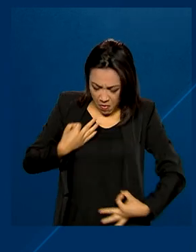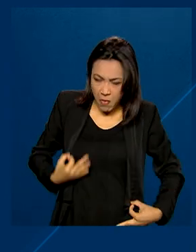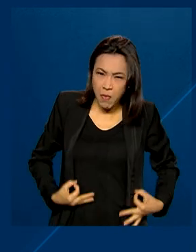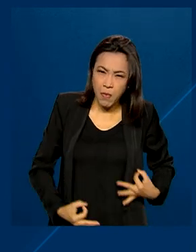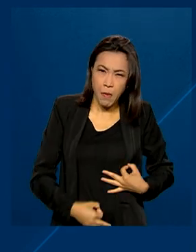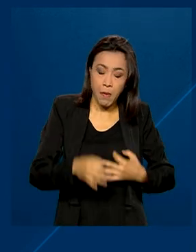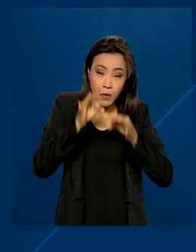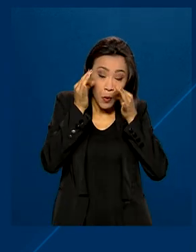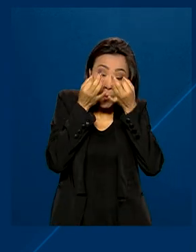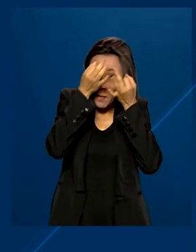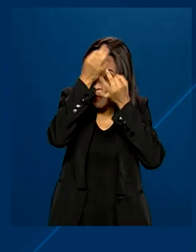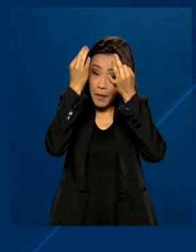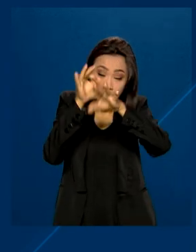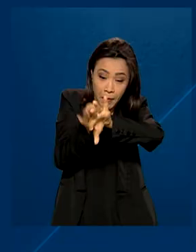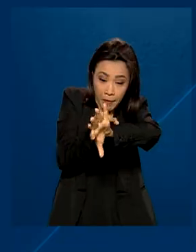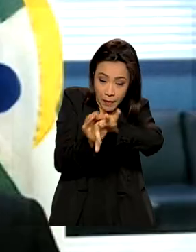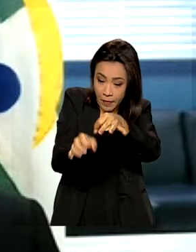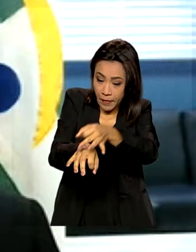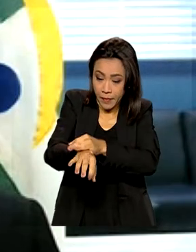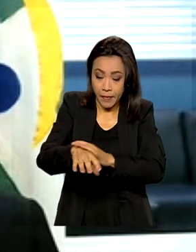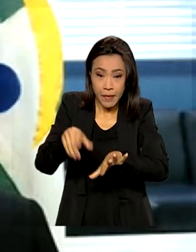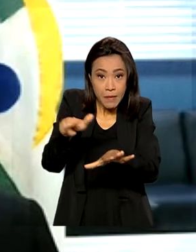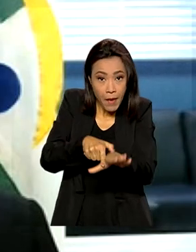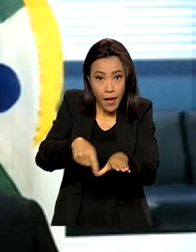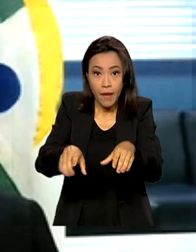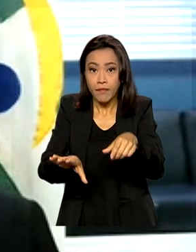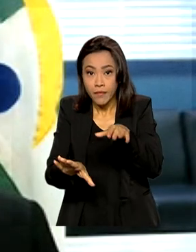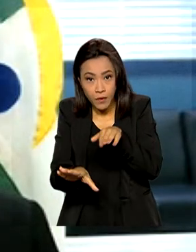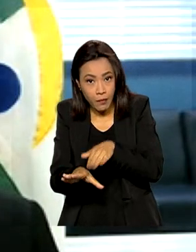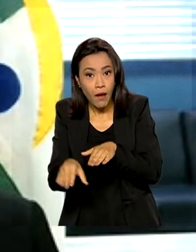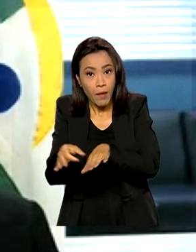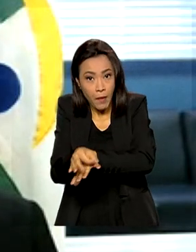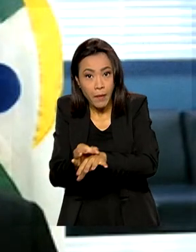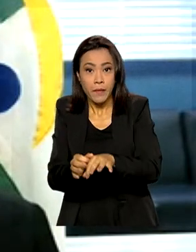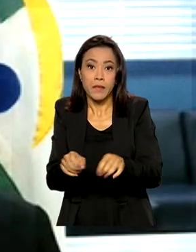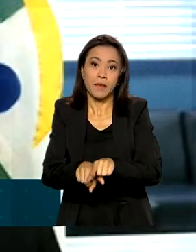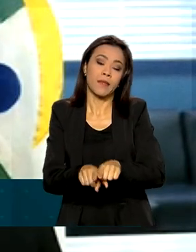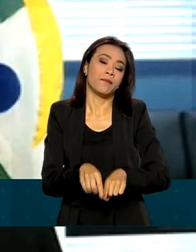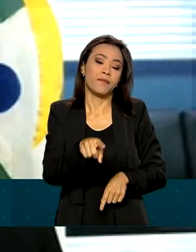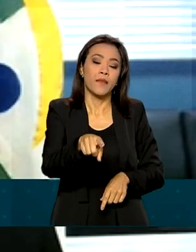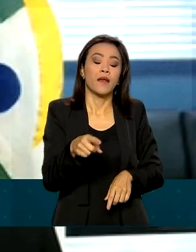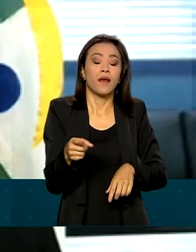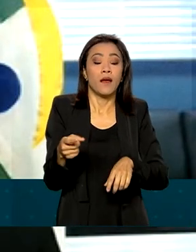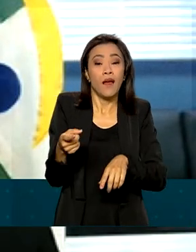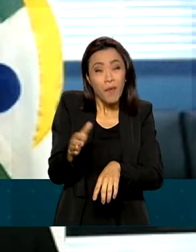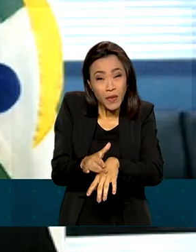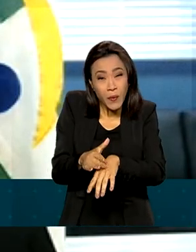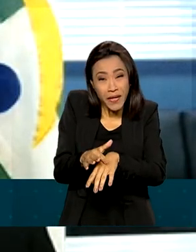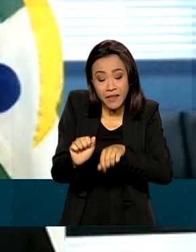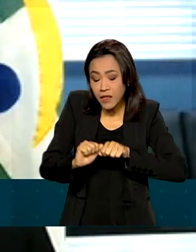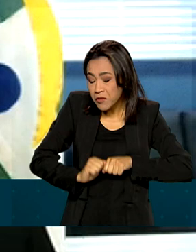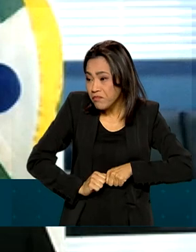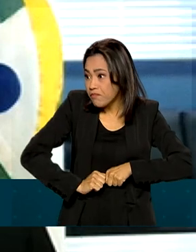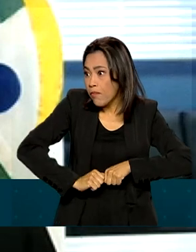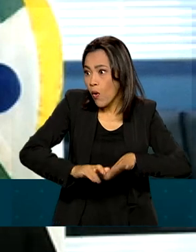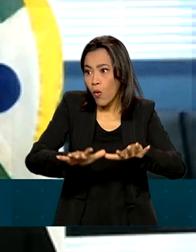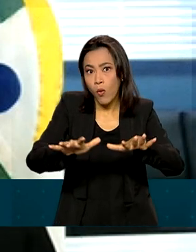no rosto, mãos e pés. Uma doença que cresce rapidamente em território nacional,